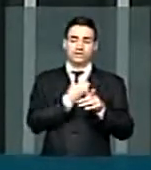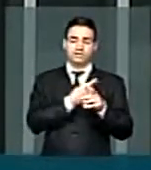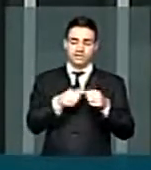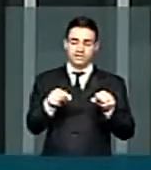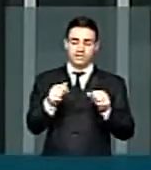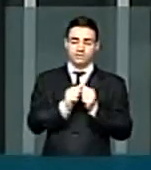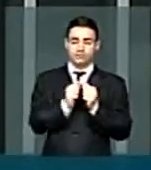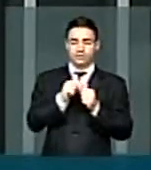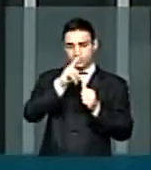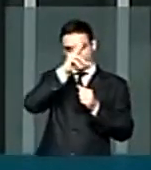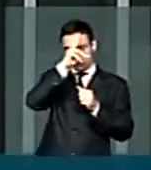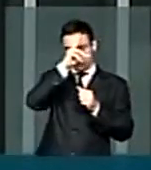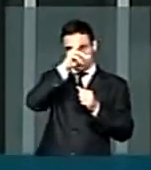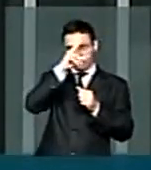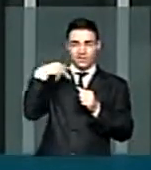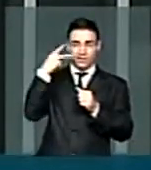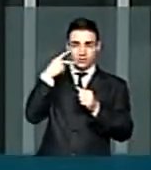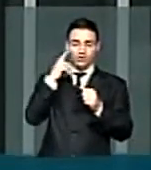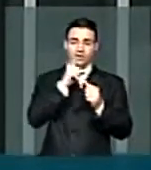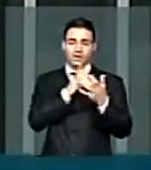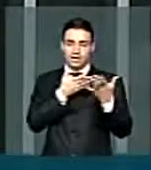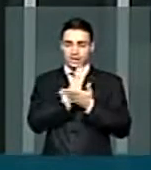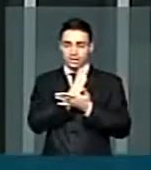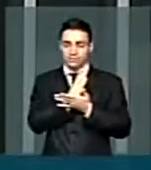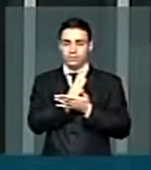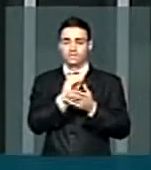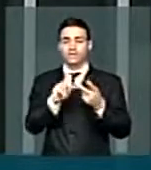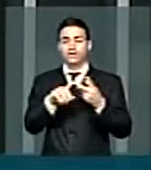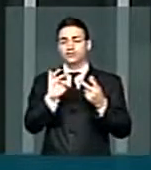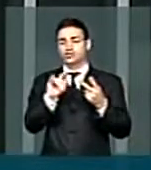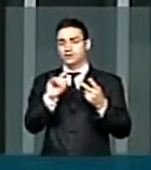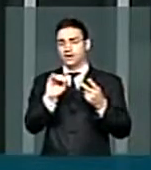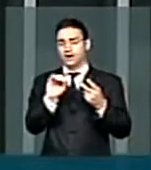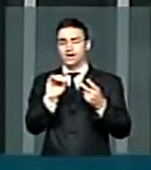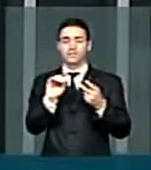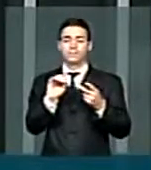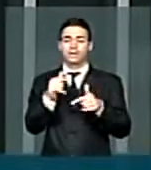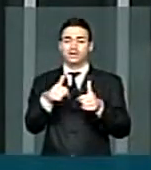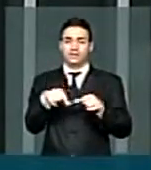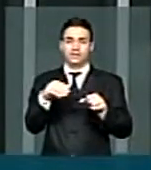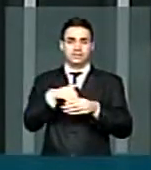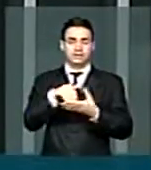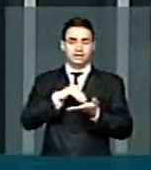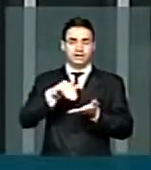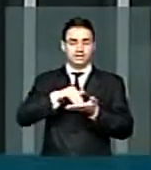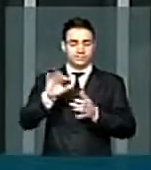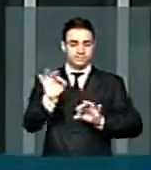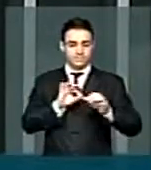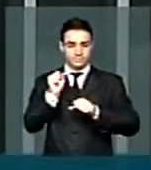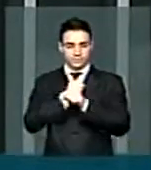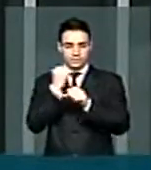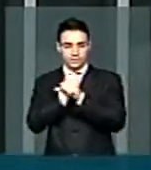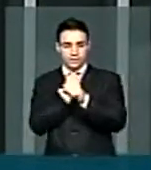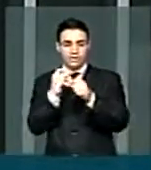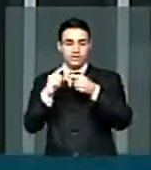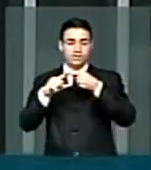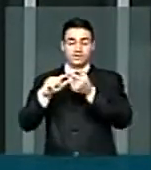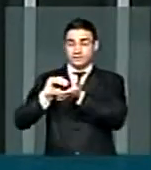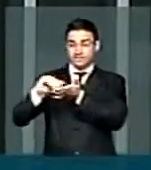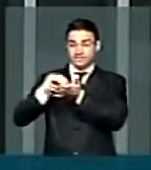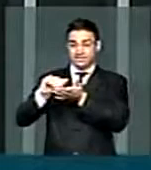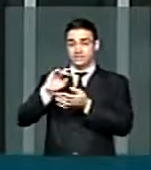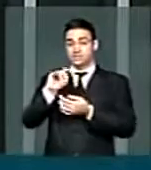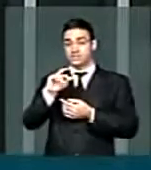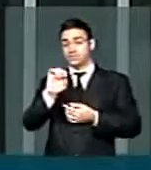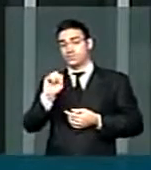Rony do Junco, com o vereador Tiago, na Secretaria de Infraestrutura, com o secretário Cícero